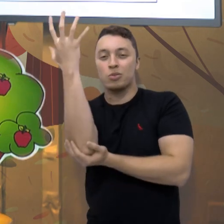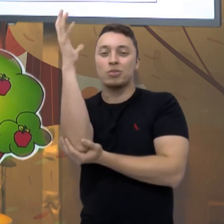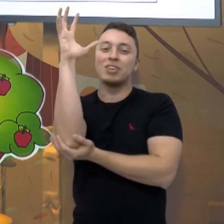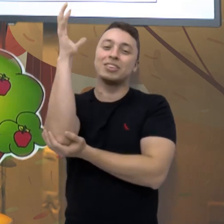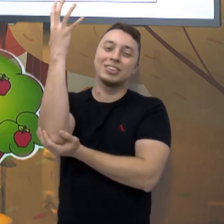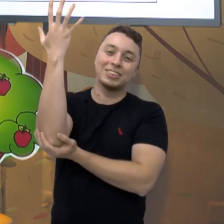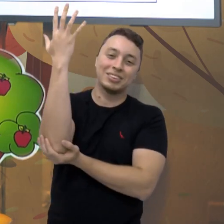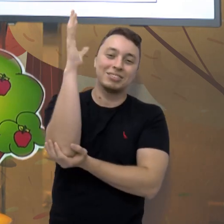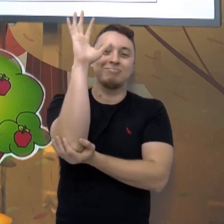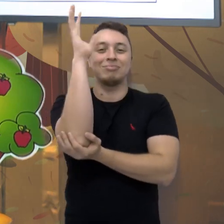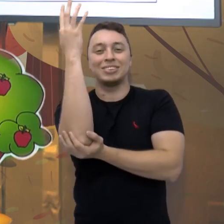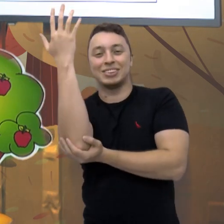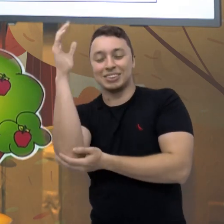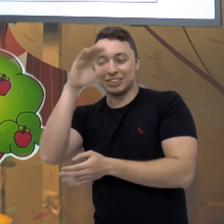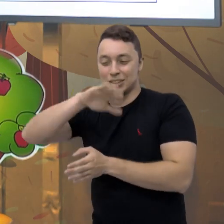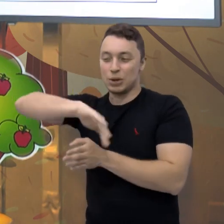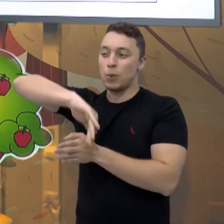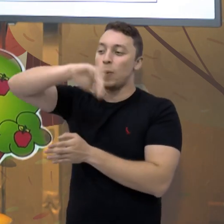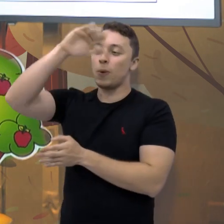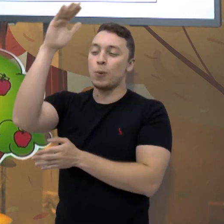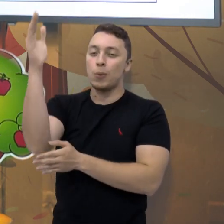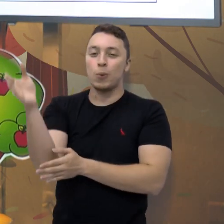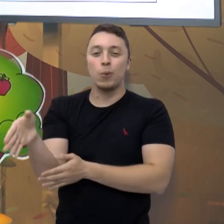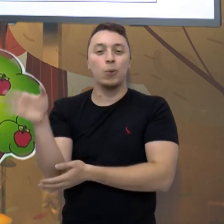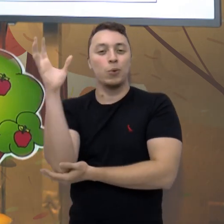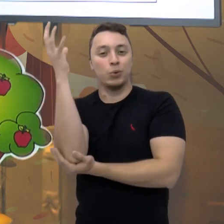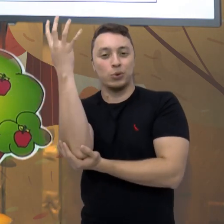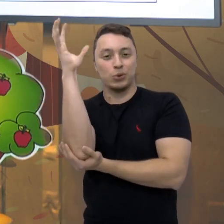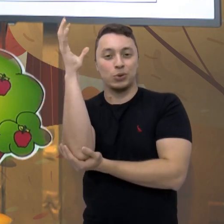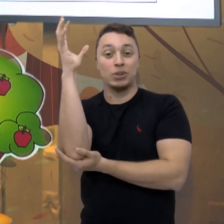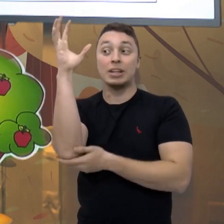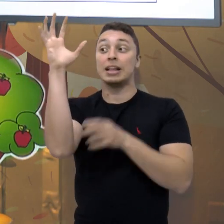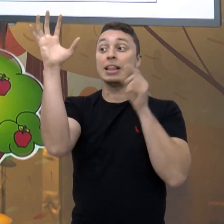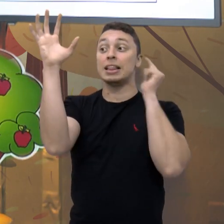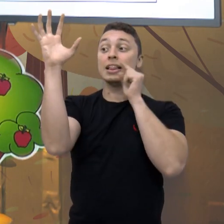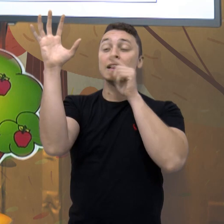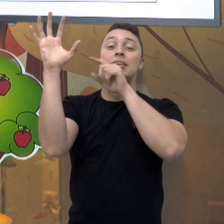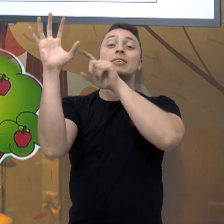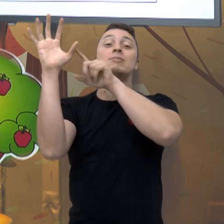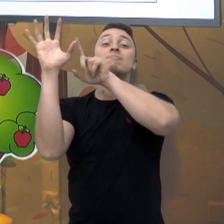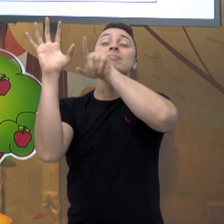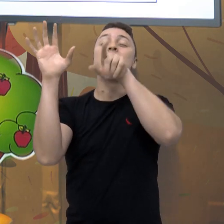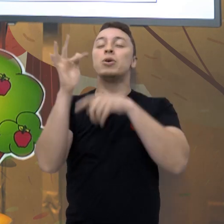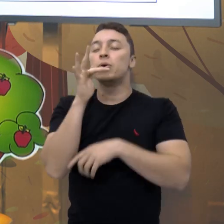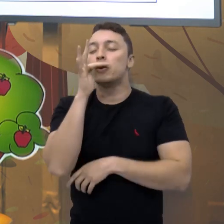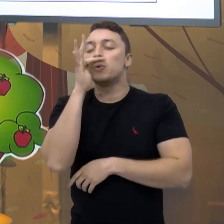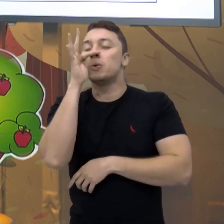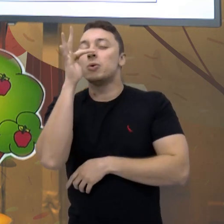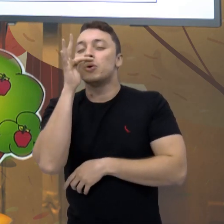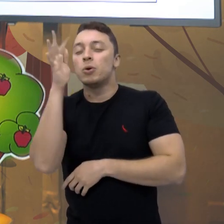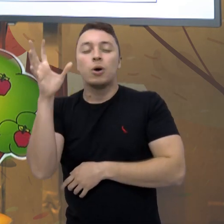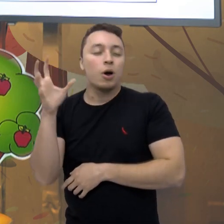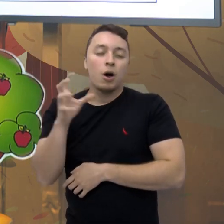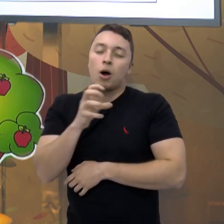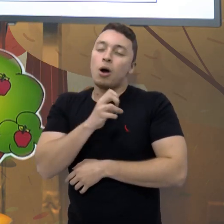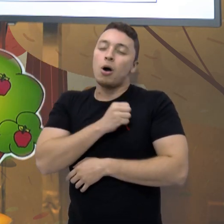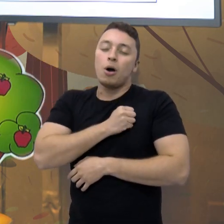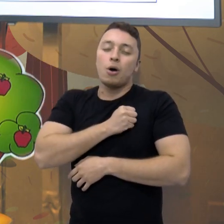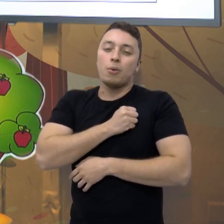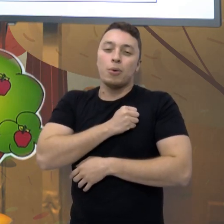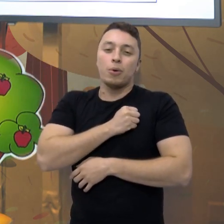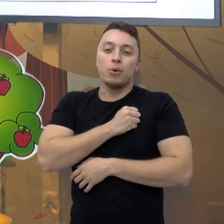a árvore na montanha, eiaô, nessa folha tinha um flor, ai meu Deus, que amor de flor,